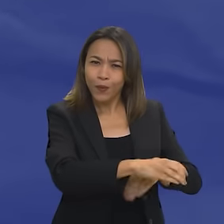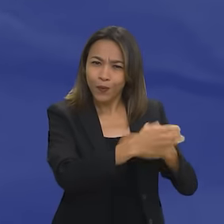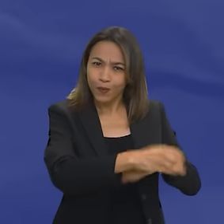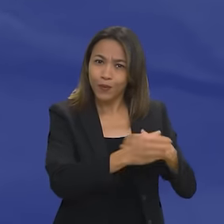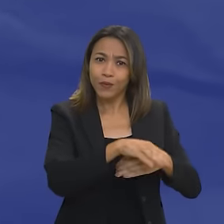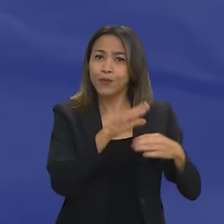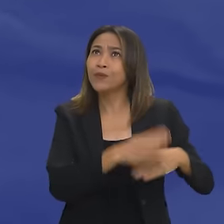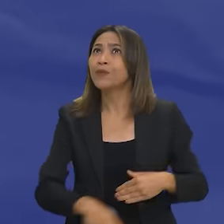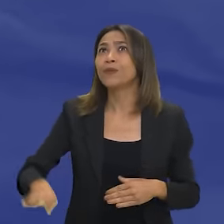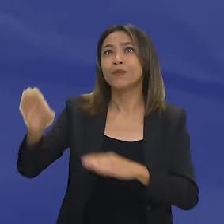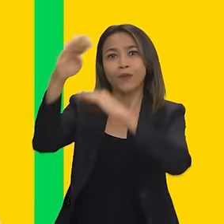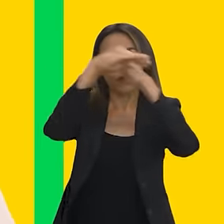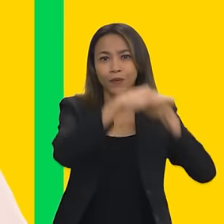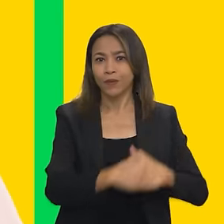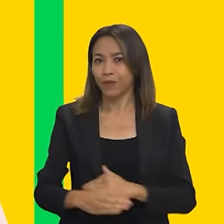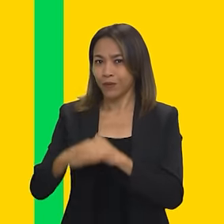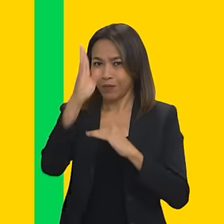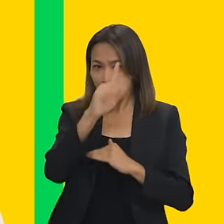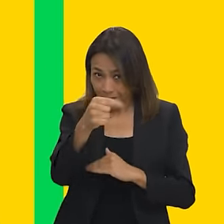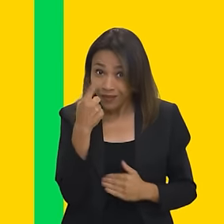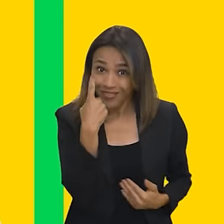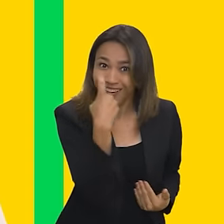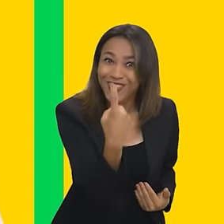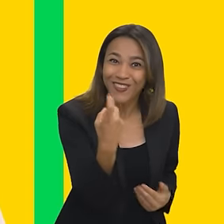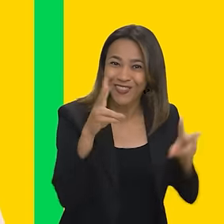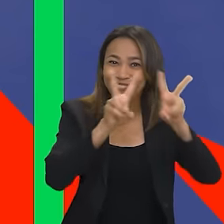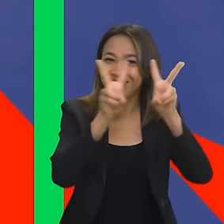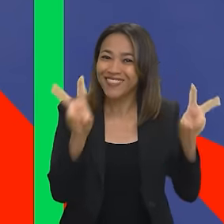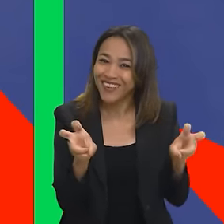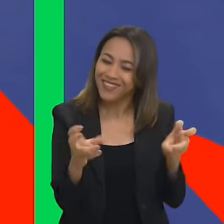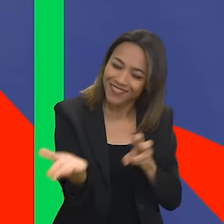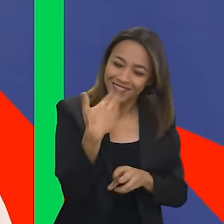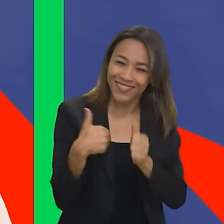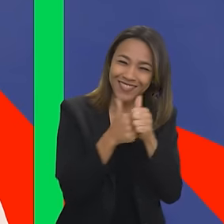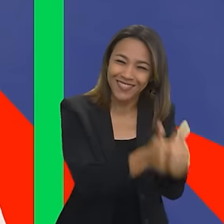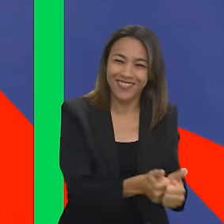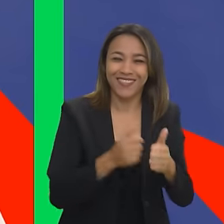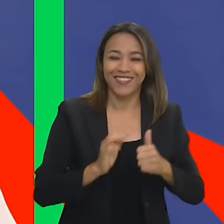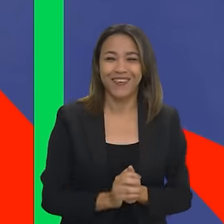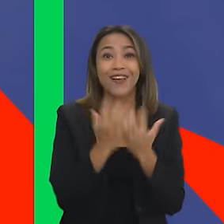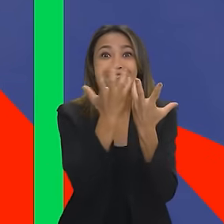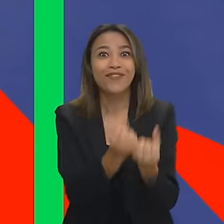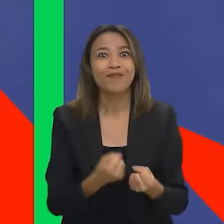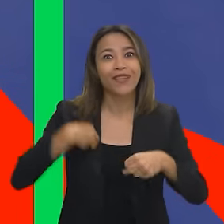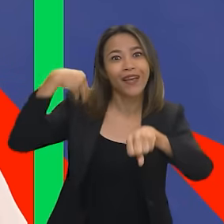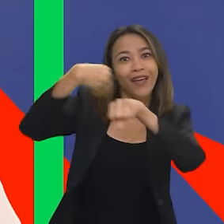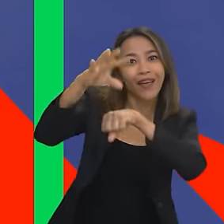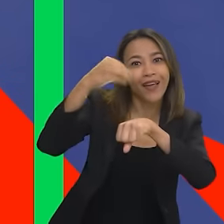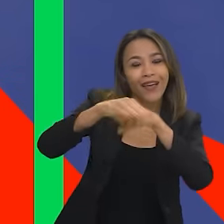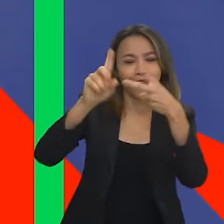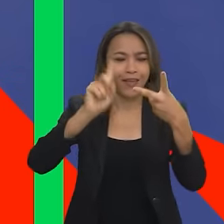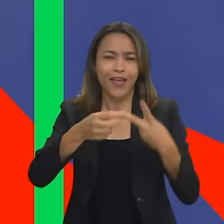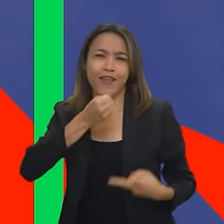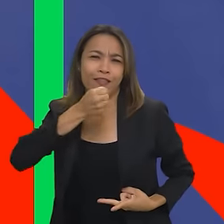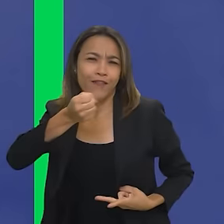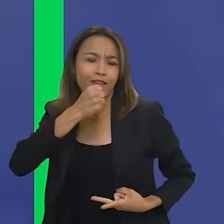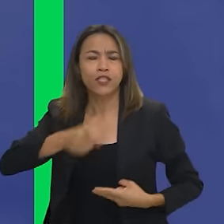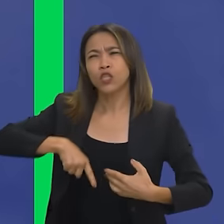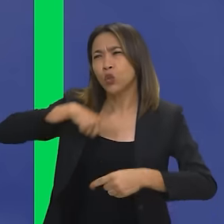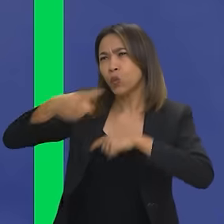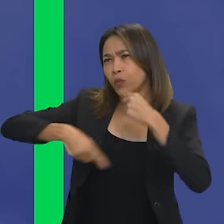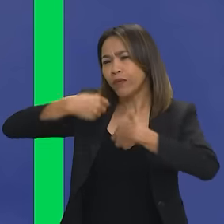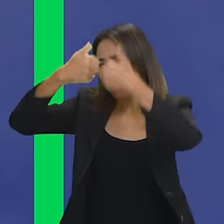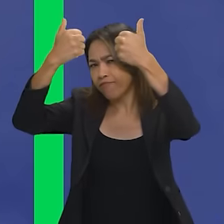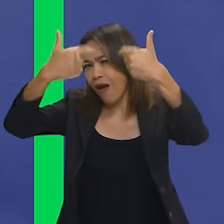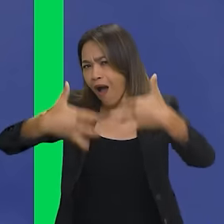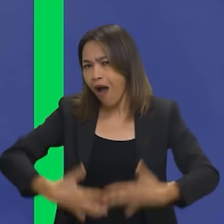nacional unificado. Se você se interessa por esse assunto, siga com a gente. Vamos ter dicas, entrevistas e tira dúvidas